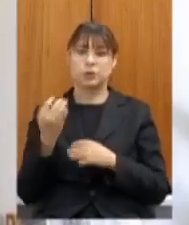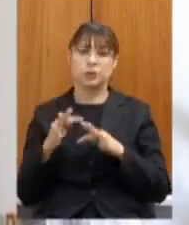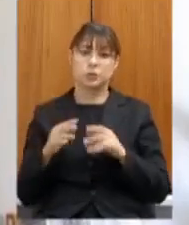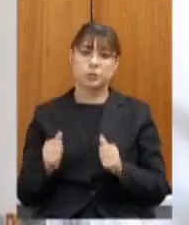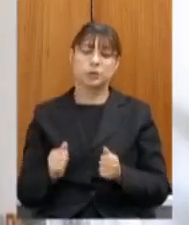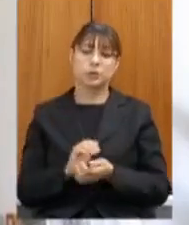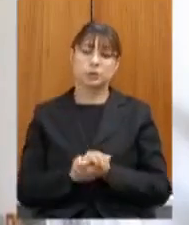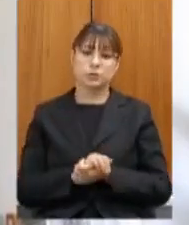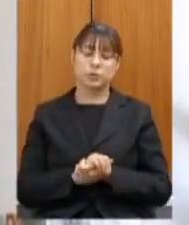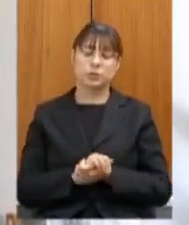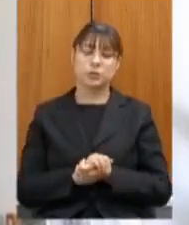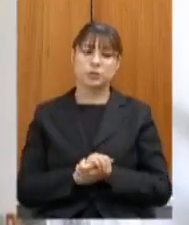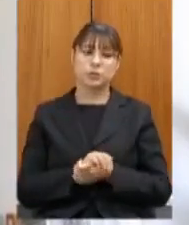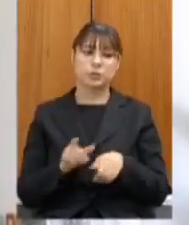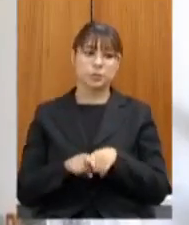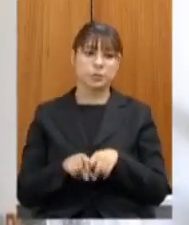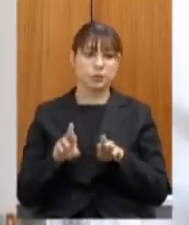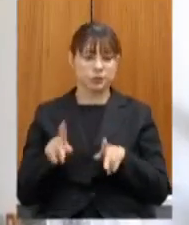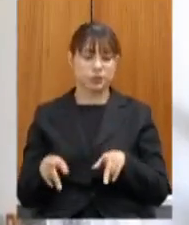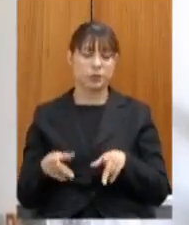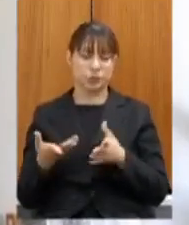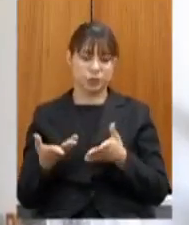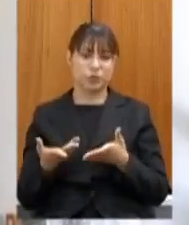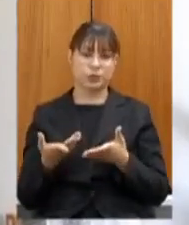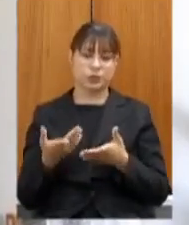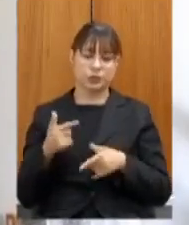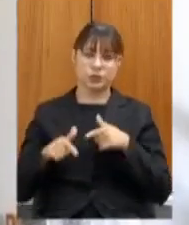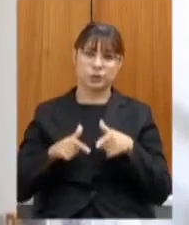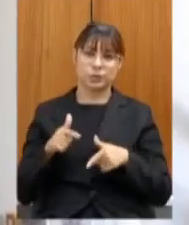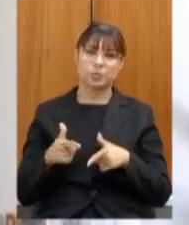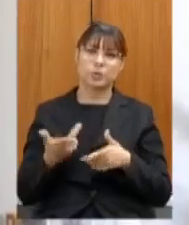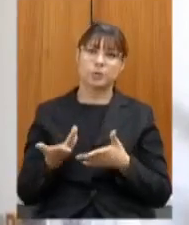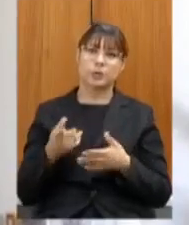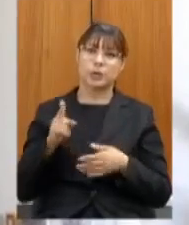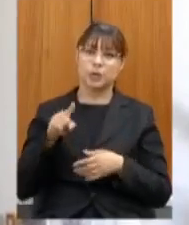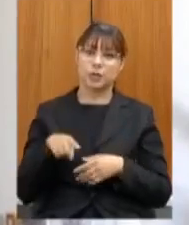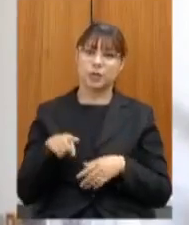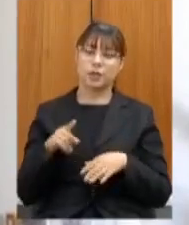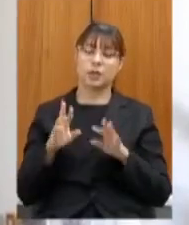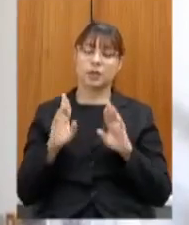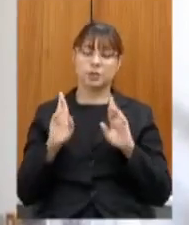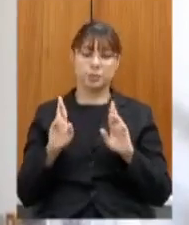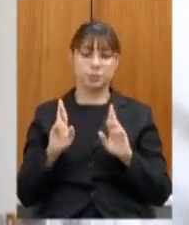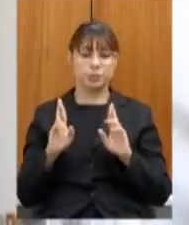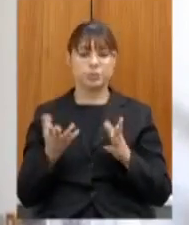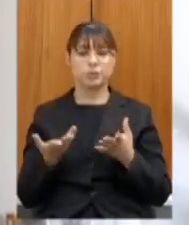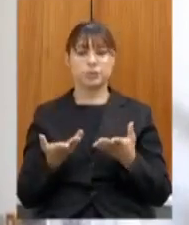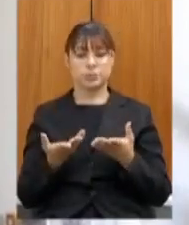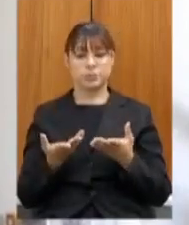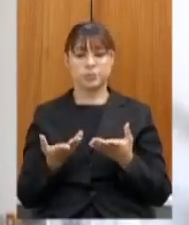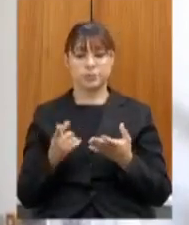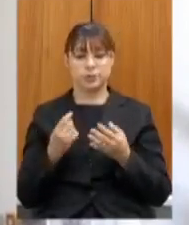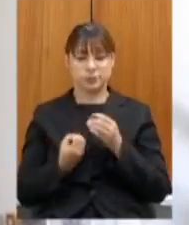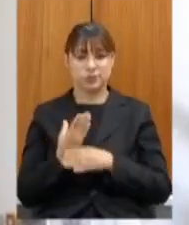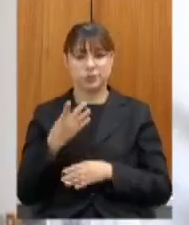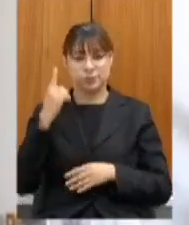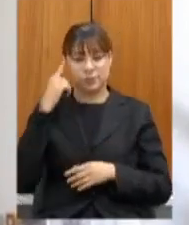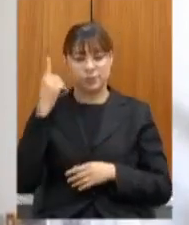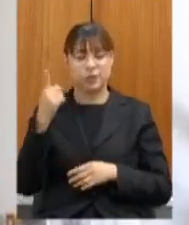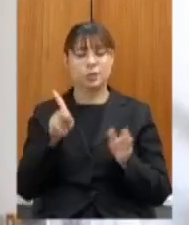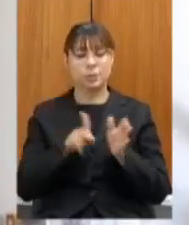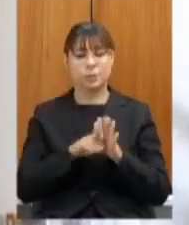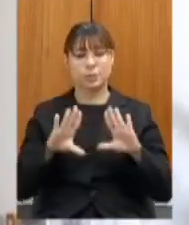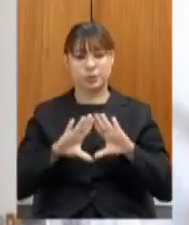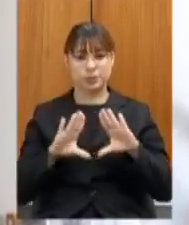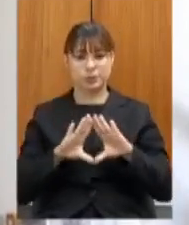legisladores e a diferença que vem fazendo foi uma iniciativa da casa muito bem acolhida pelo governo do estado